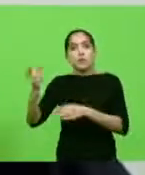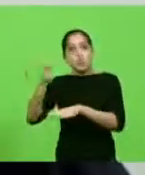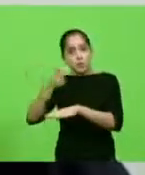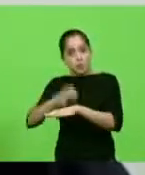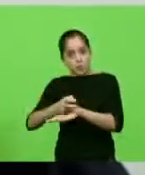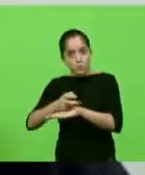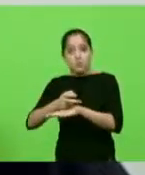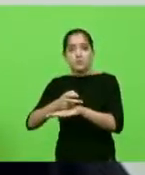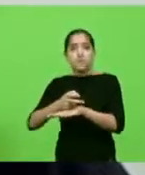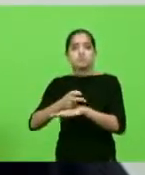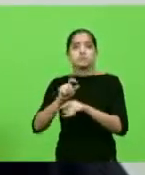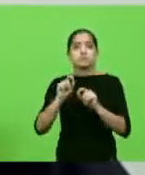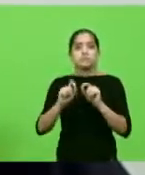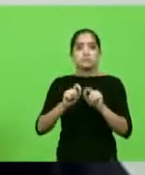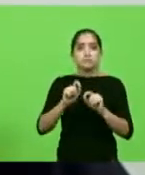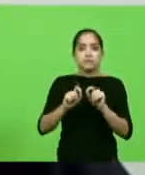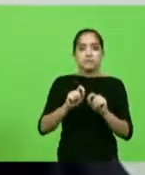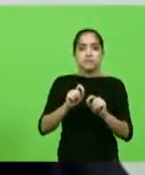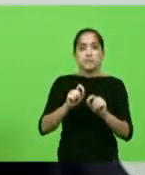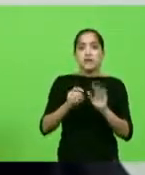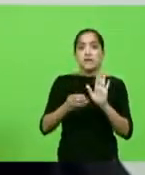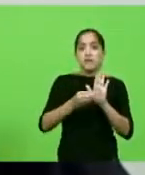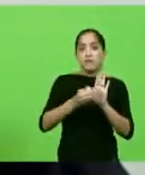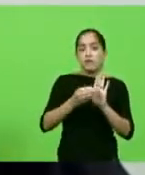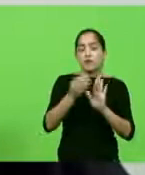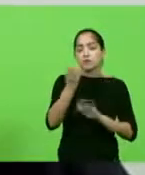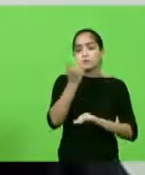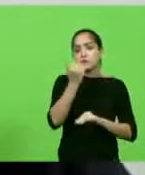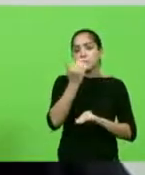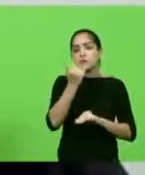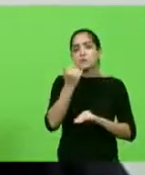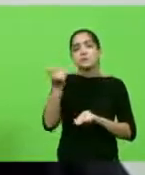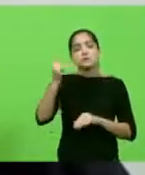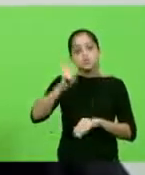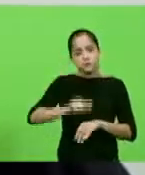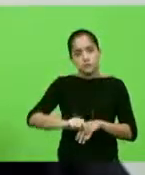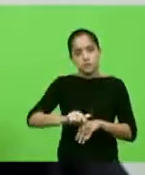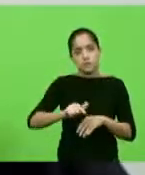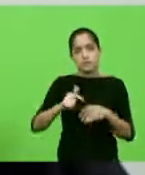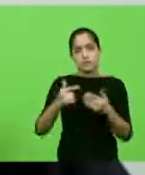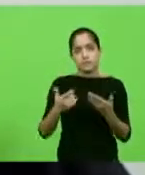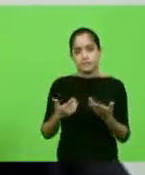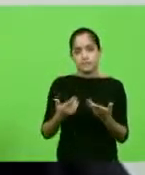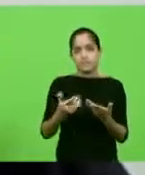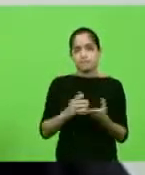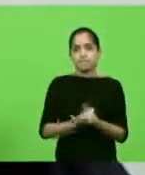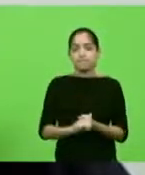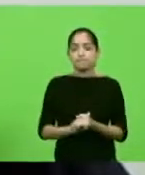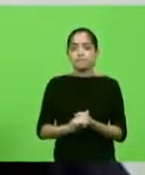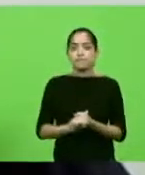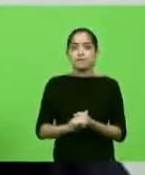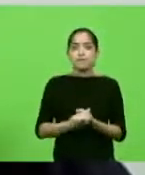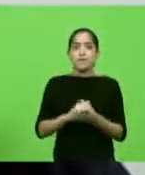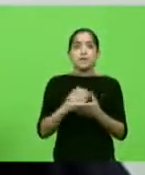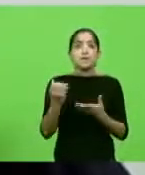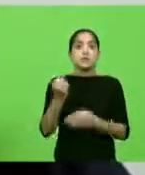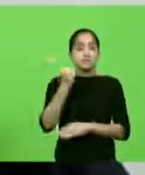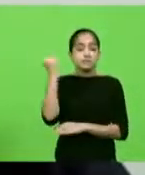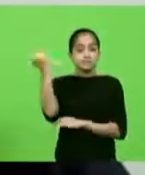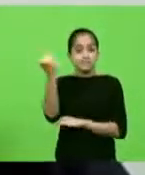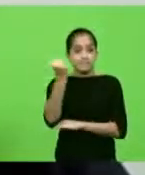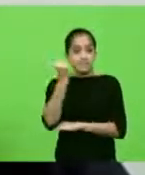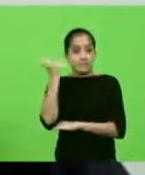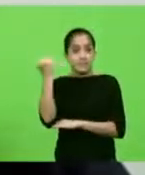da presidência da República, a falta de alimentos voltou a assolar a população, situação que se agrava com o